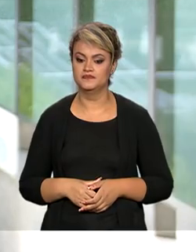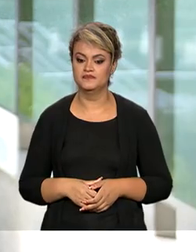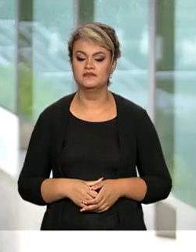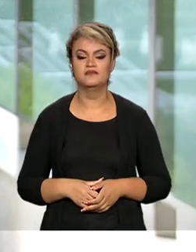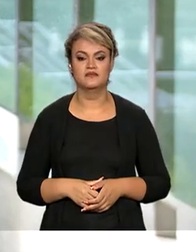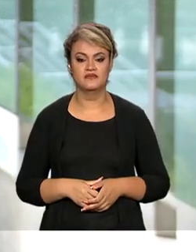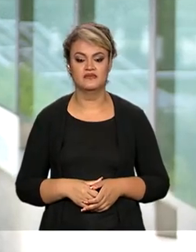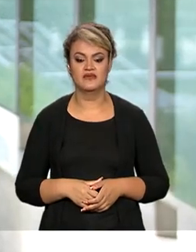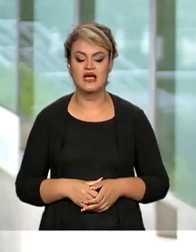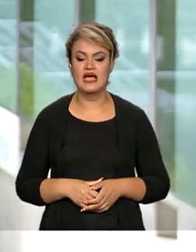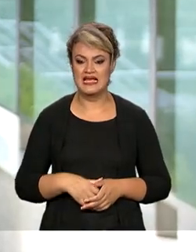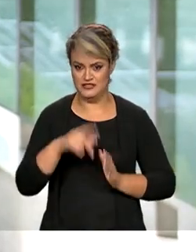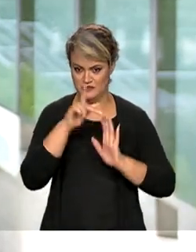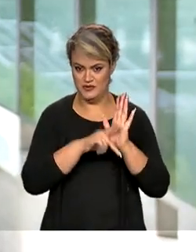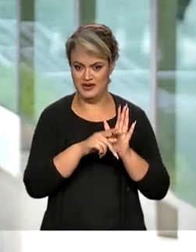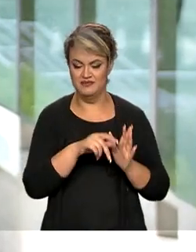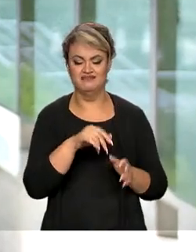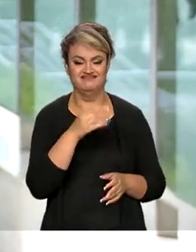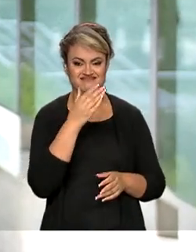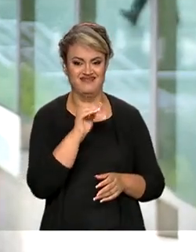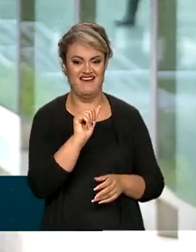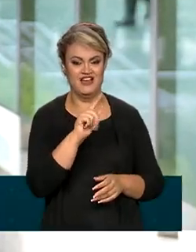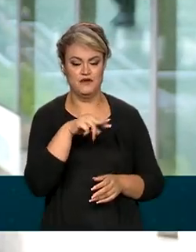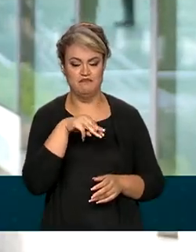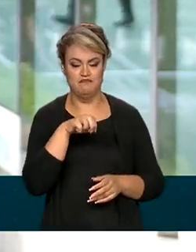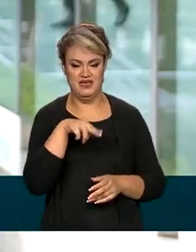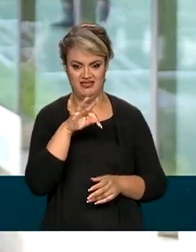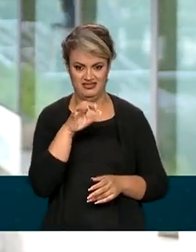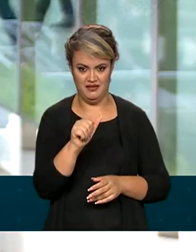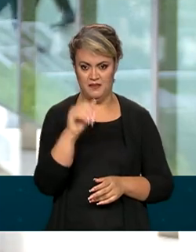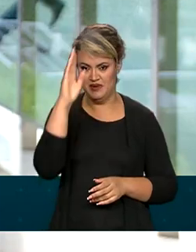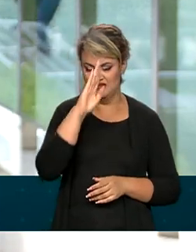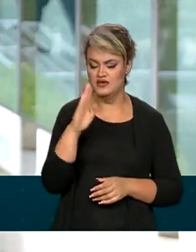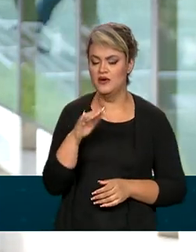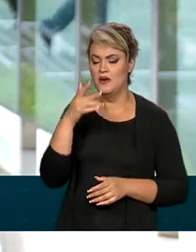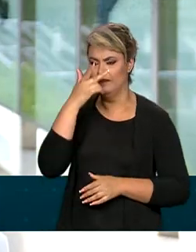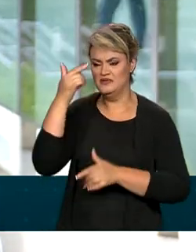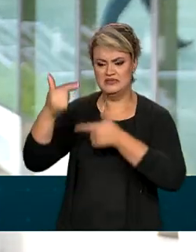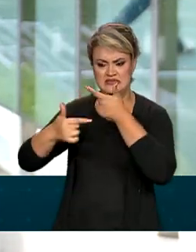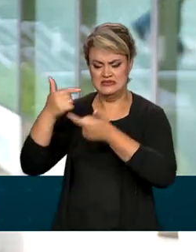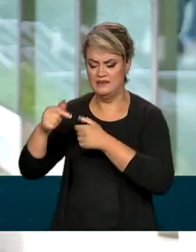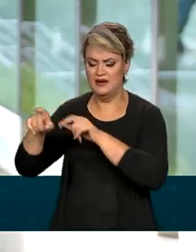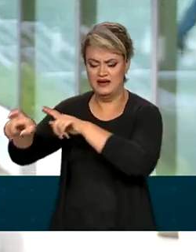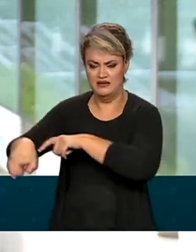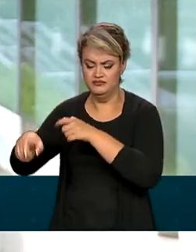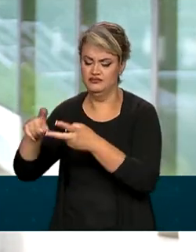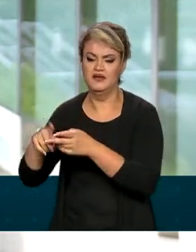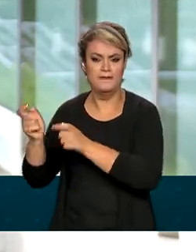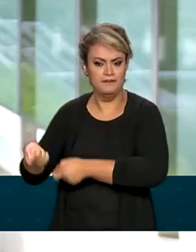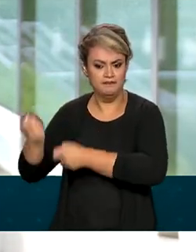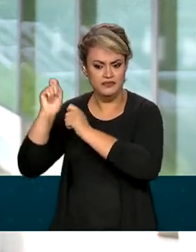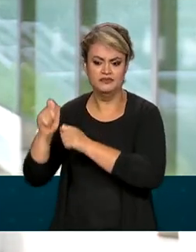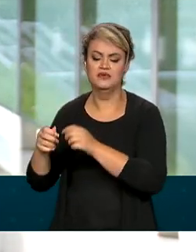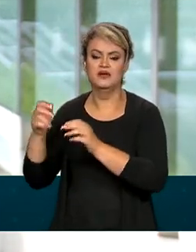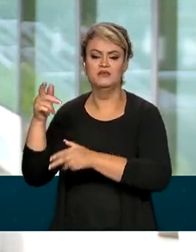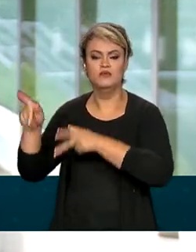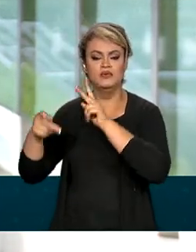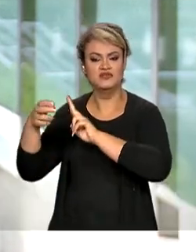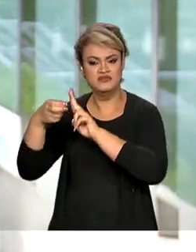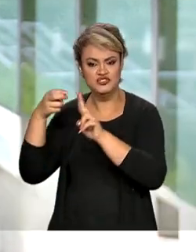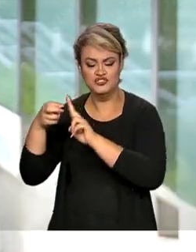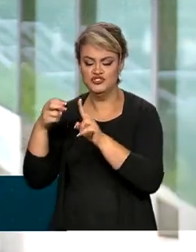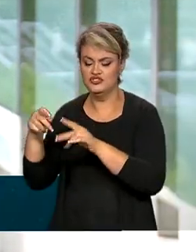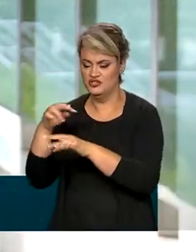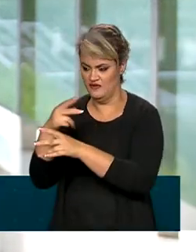No Alimenta Brasil, a produção de agricultores familiares, extrativistas, pescadores artesanais e povos indígenas é